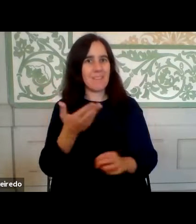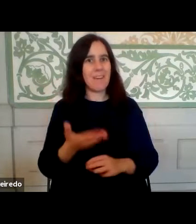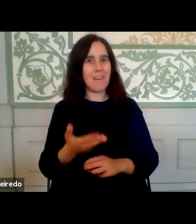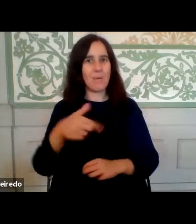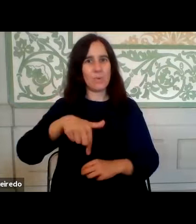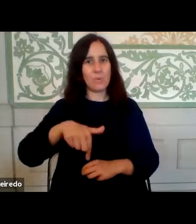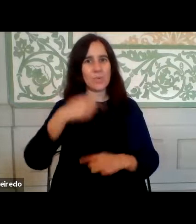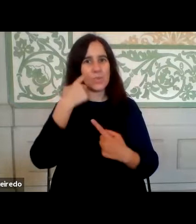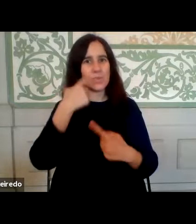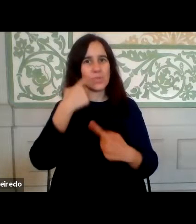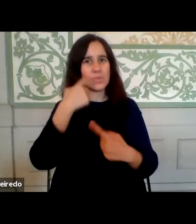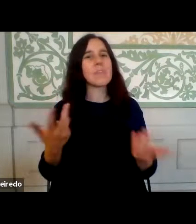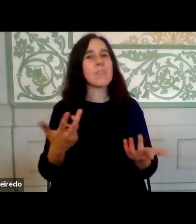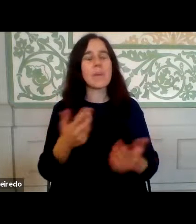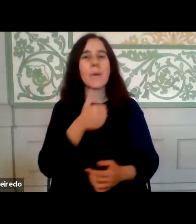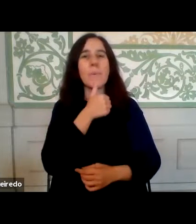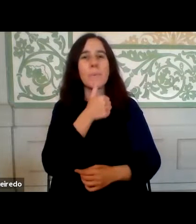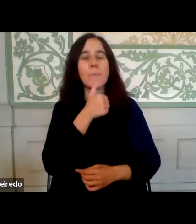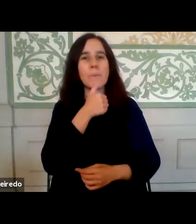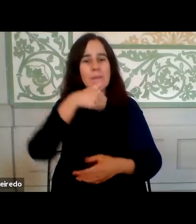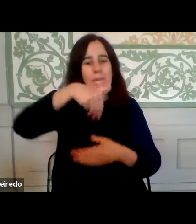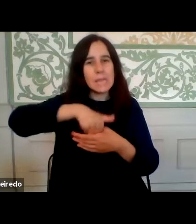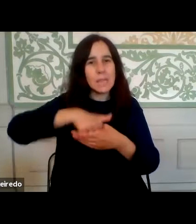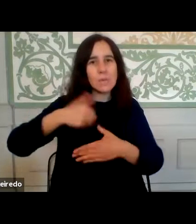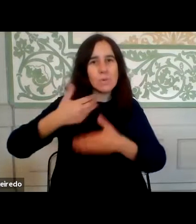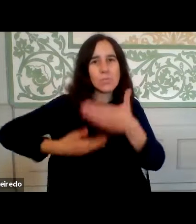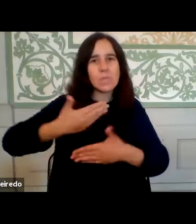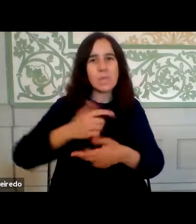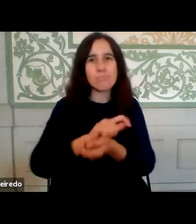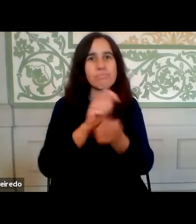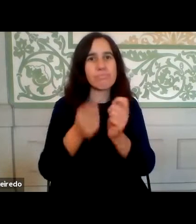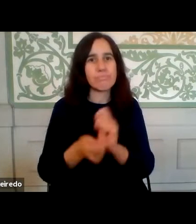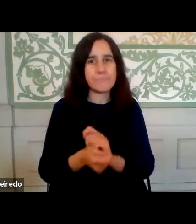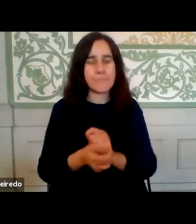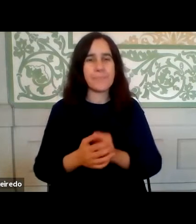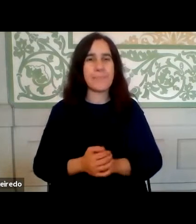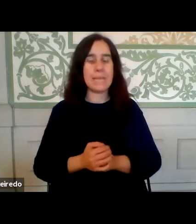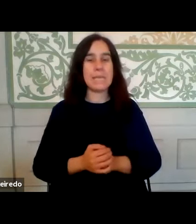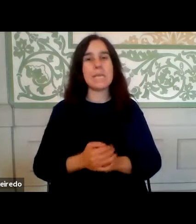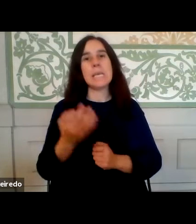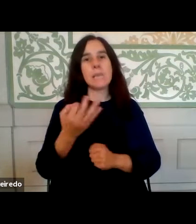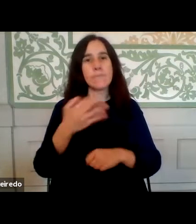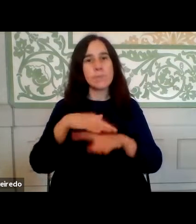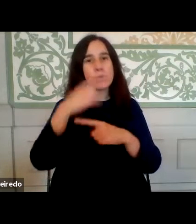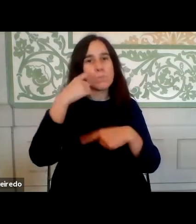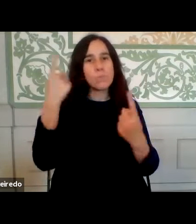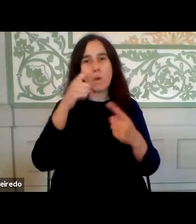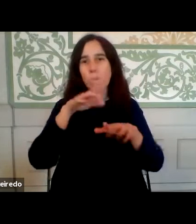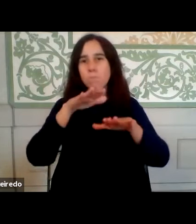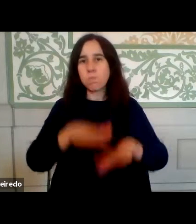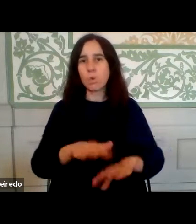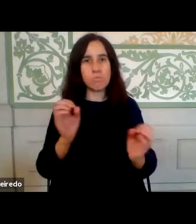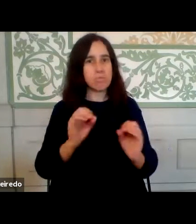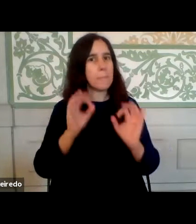hoje, que é a face interna deste processo de transformação. E, de facto, a Administração Pública não parou mesmo.